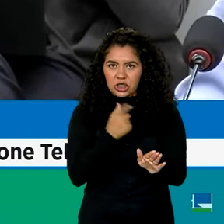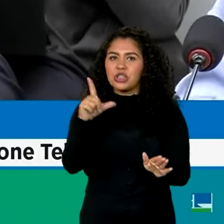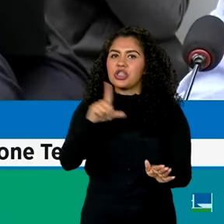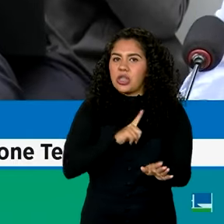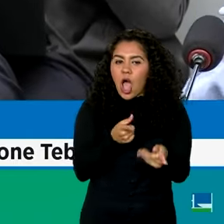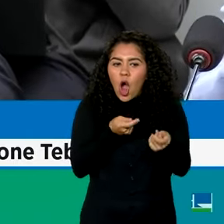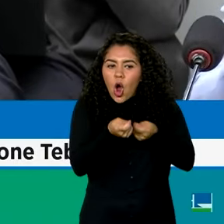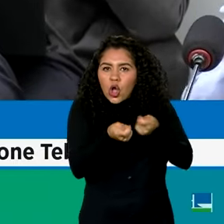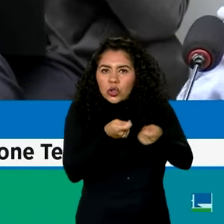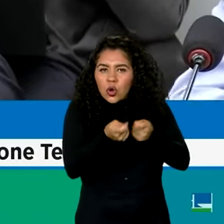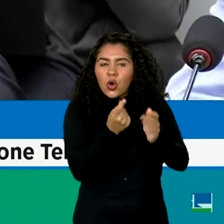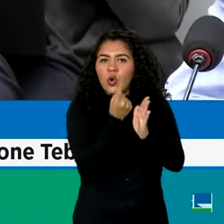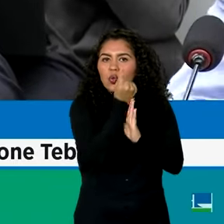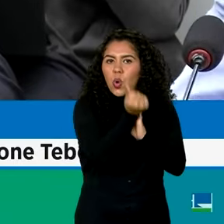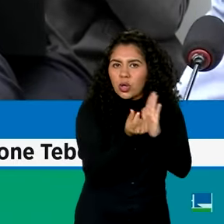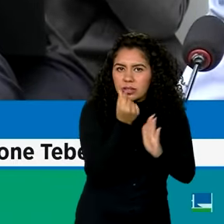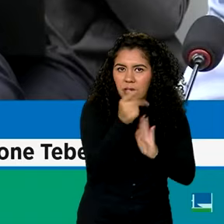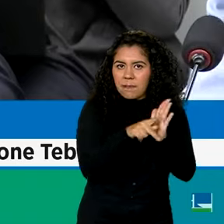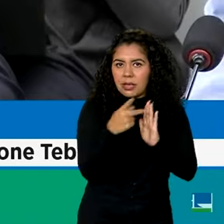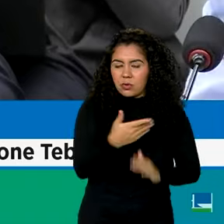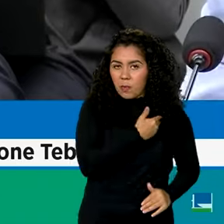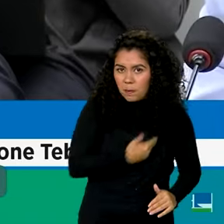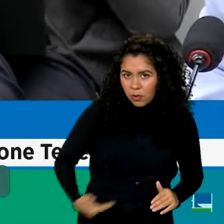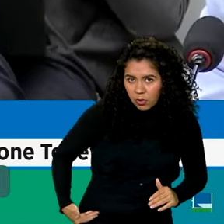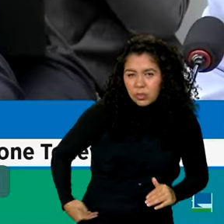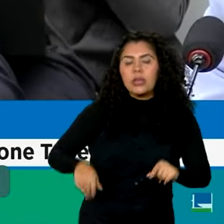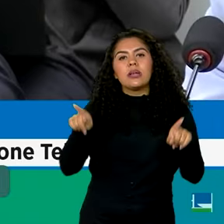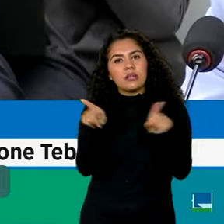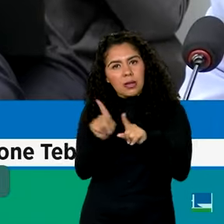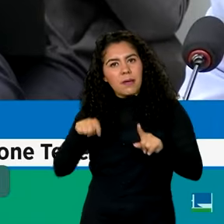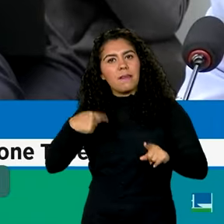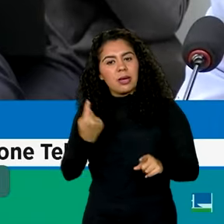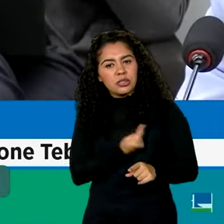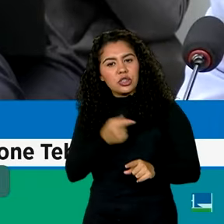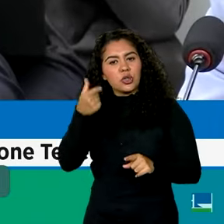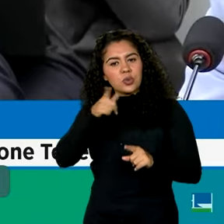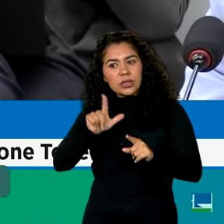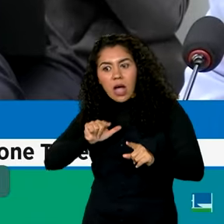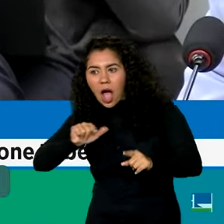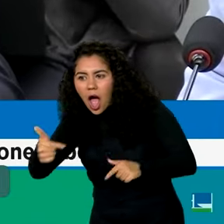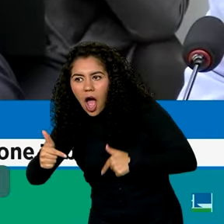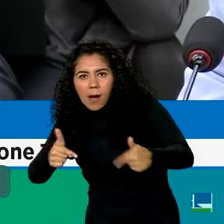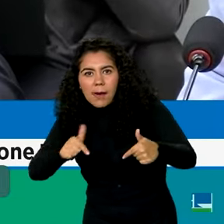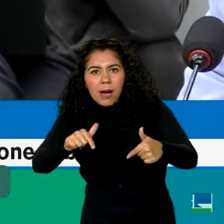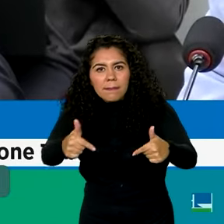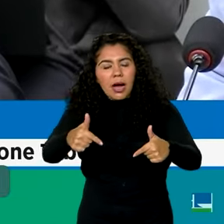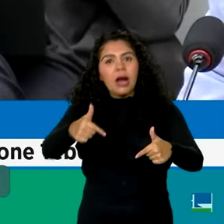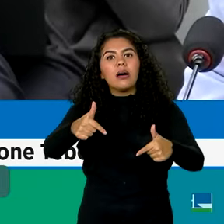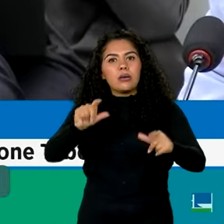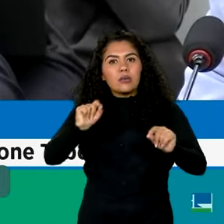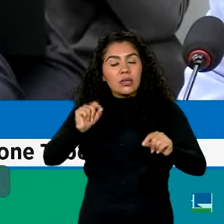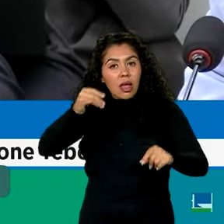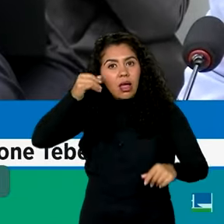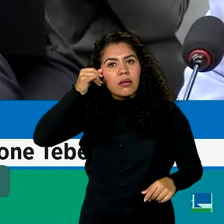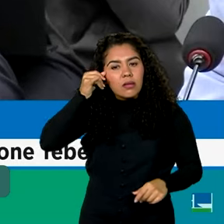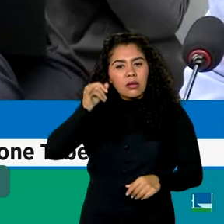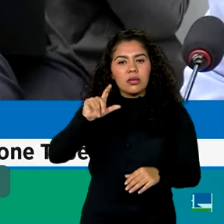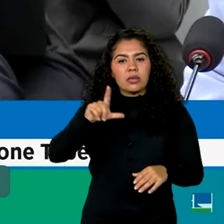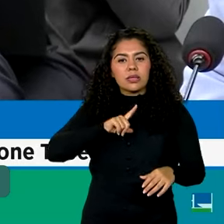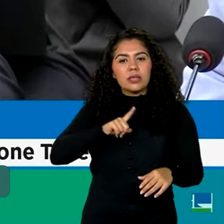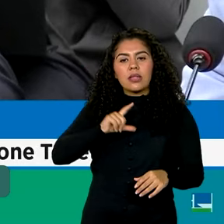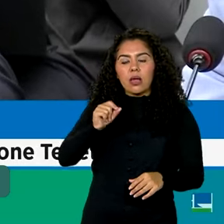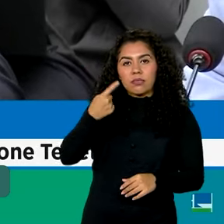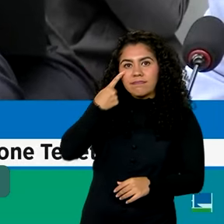público e através da transparência e do controle agirmos ou termos ações que visem efetivamente o interesse